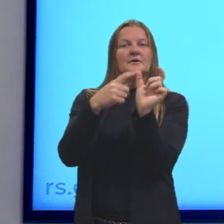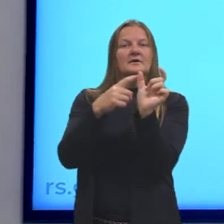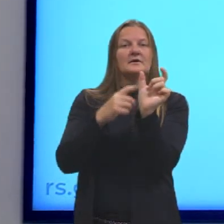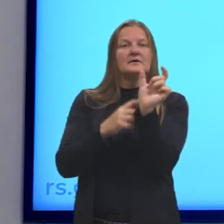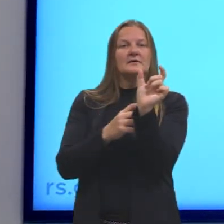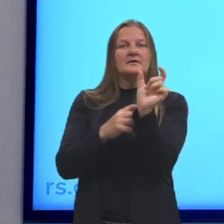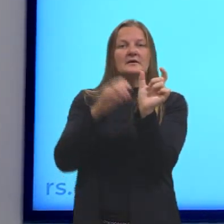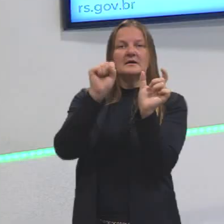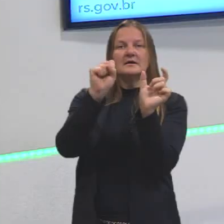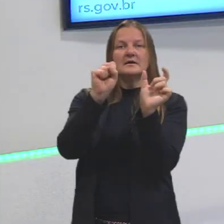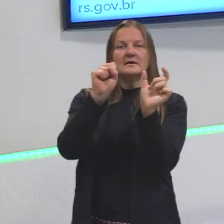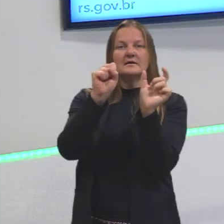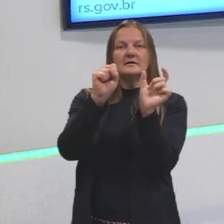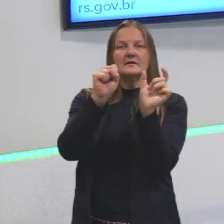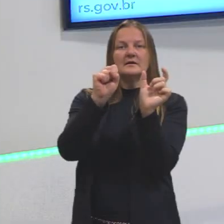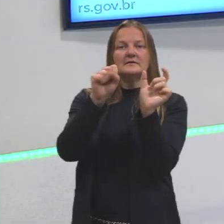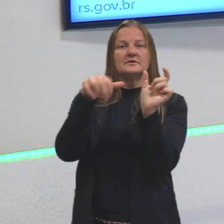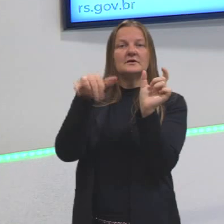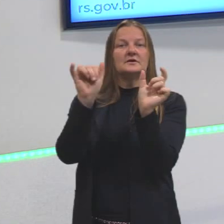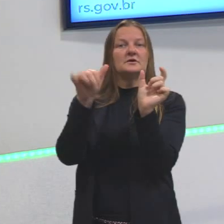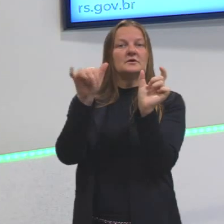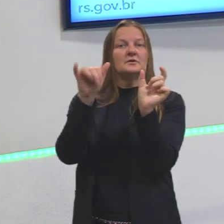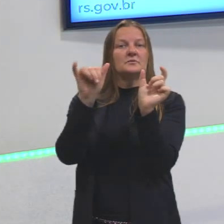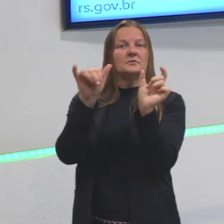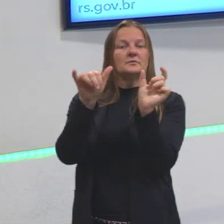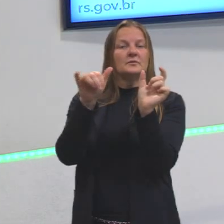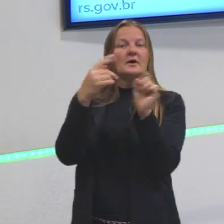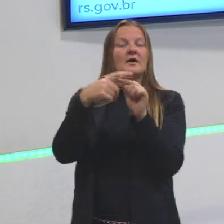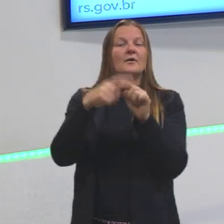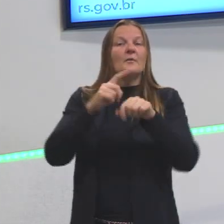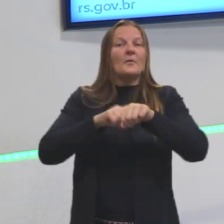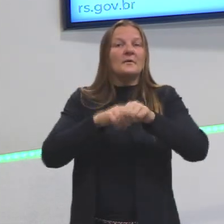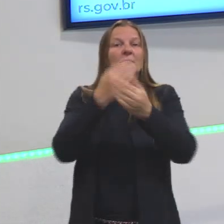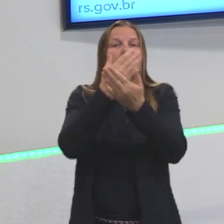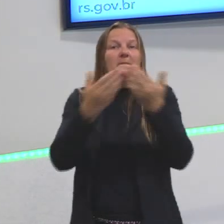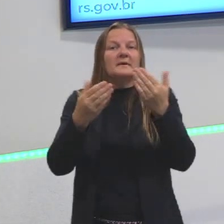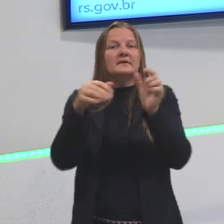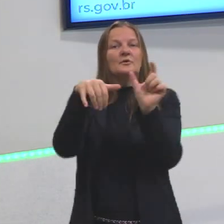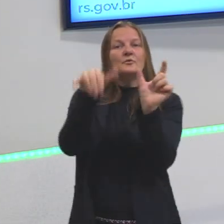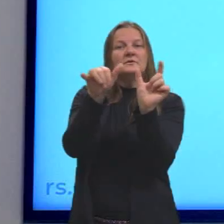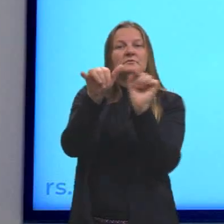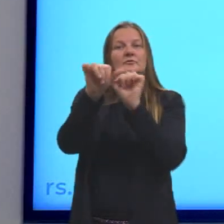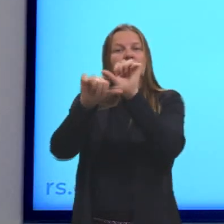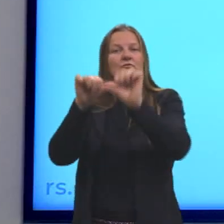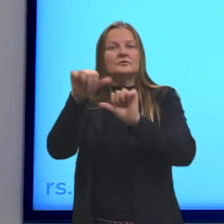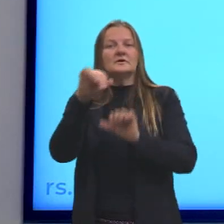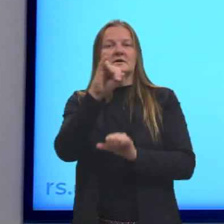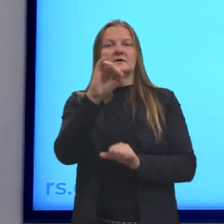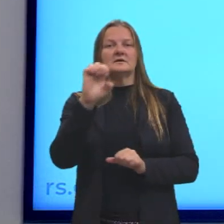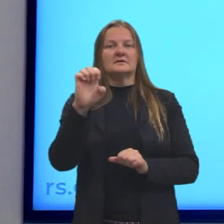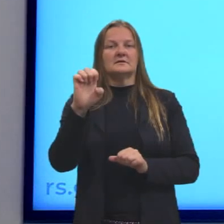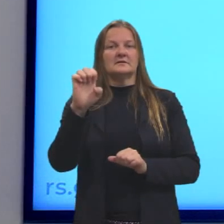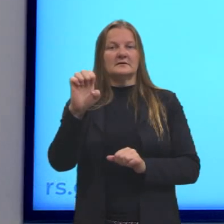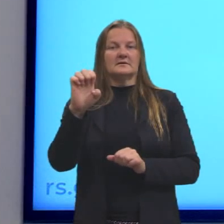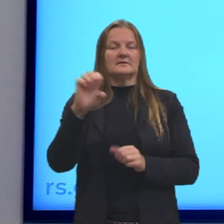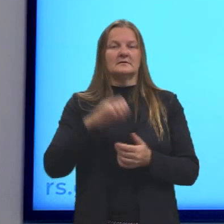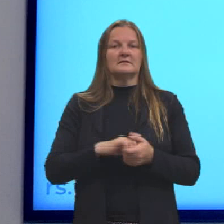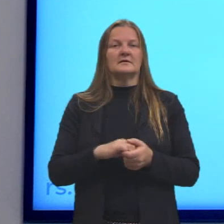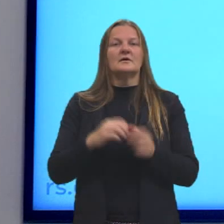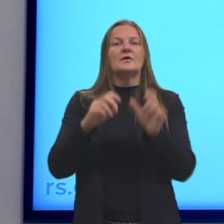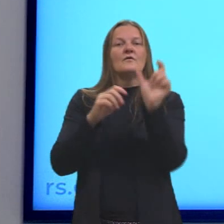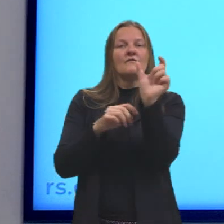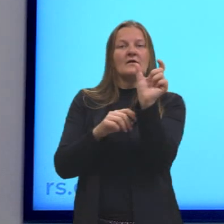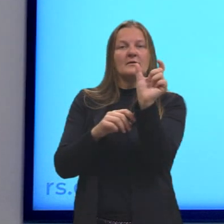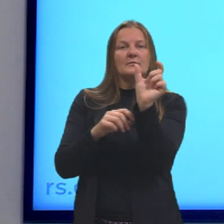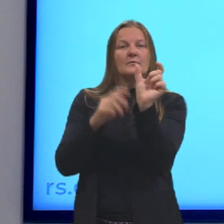é S-A-Y. E no momento que ele perdeu aquele Y e ganhou o i-D, ele se transformou num verbo no